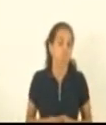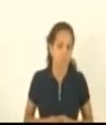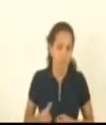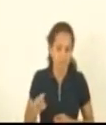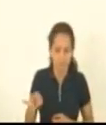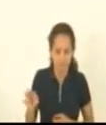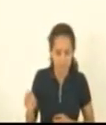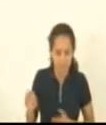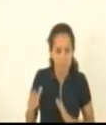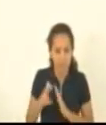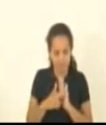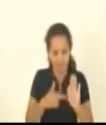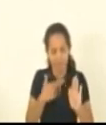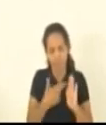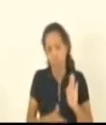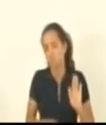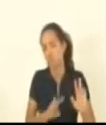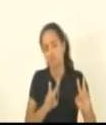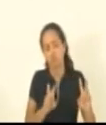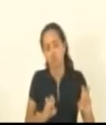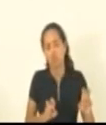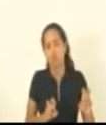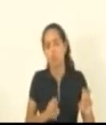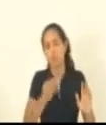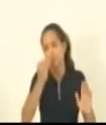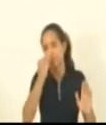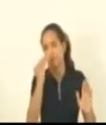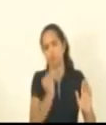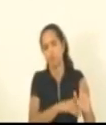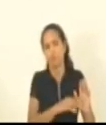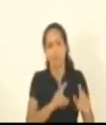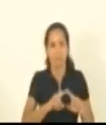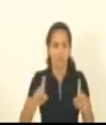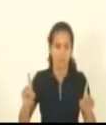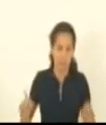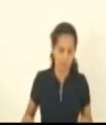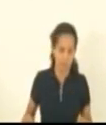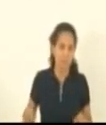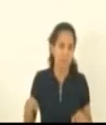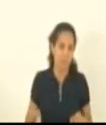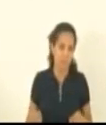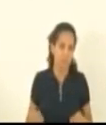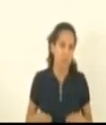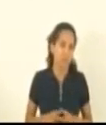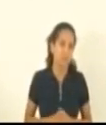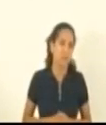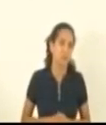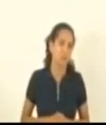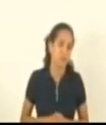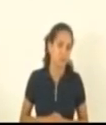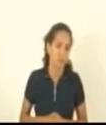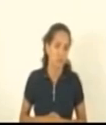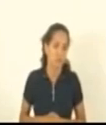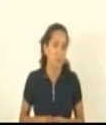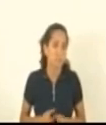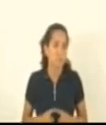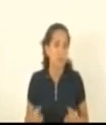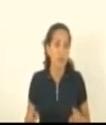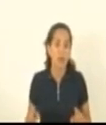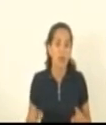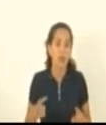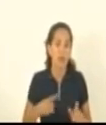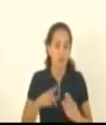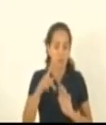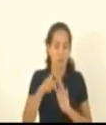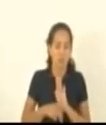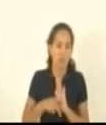a respeito de questões de servidor público que foi derrubado felizmente mas desde questões do plano